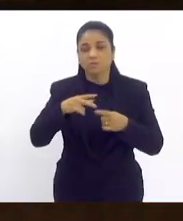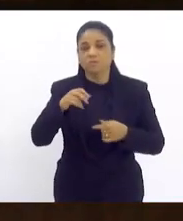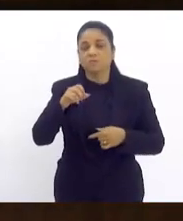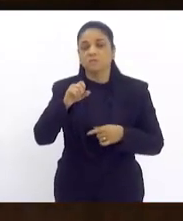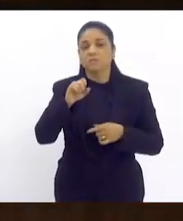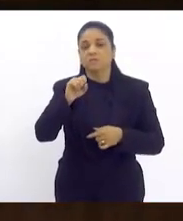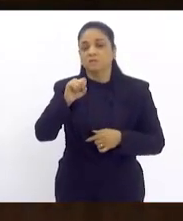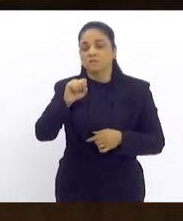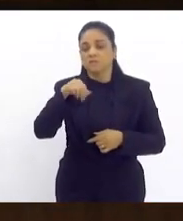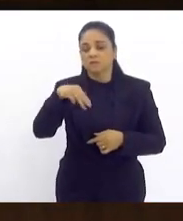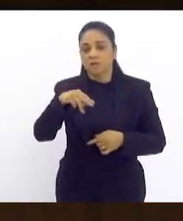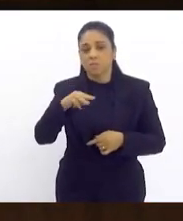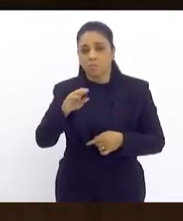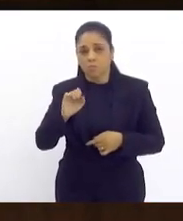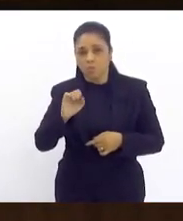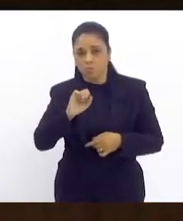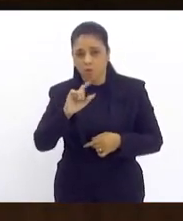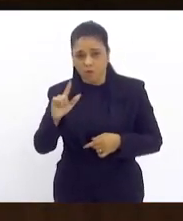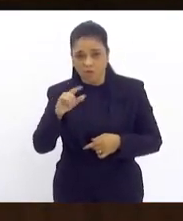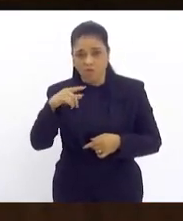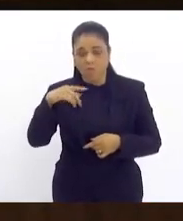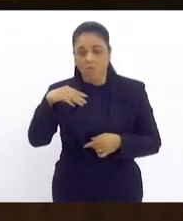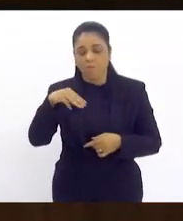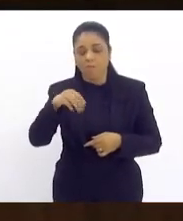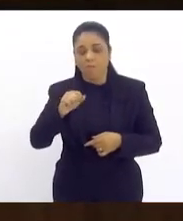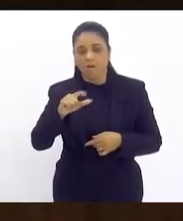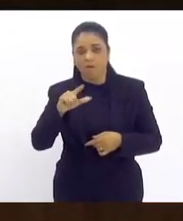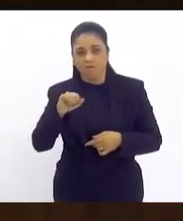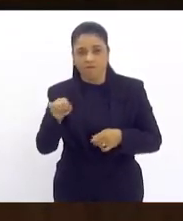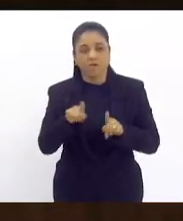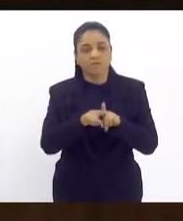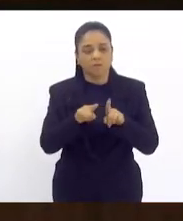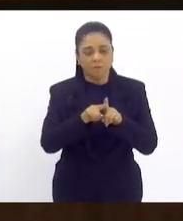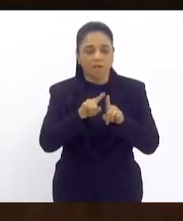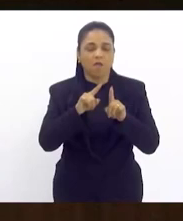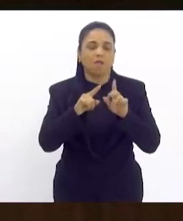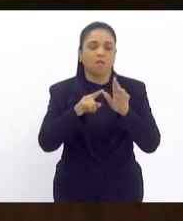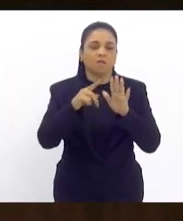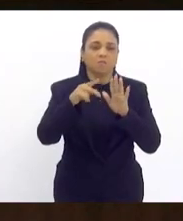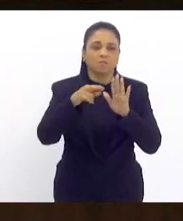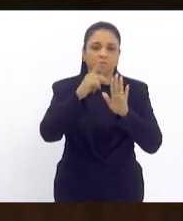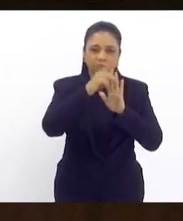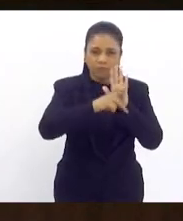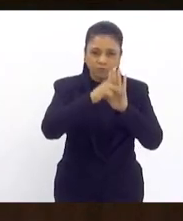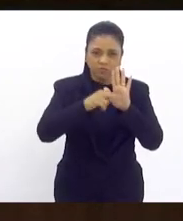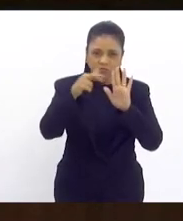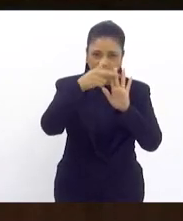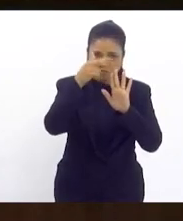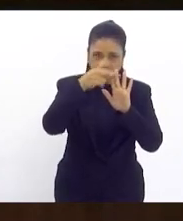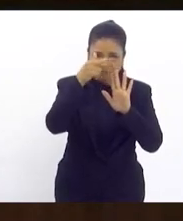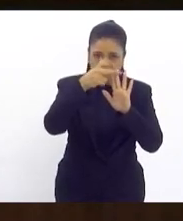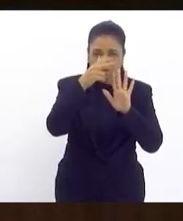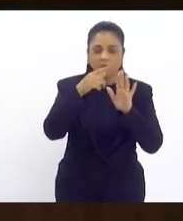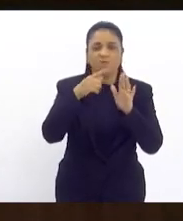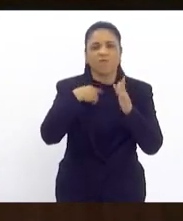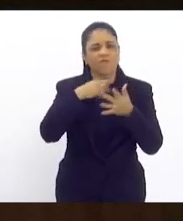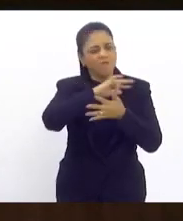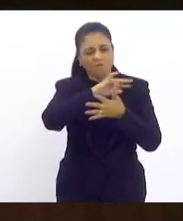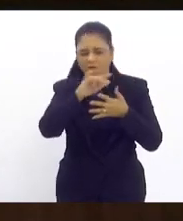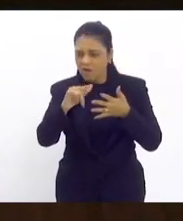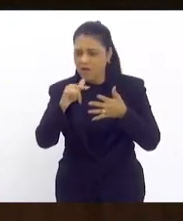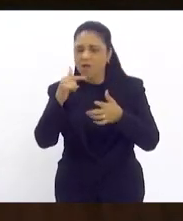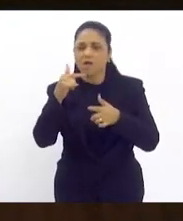é autor desse projeto de resolução. Tem outros colegas, deputado Gustavo Schmitz também. participaram e estão de